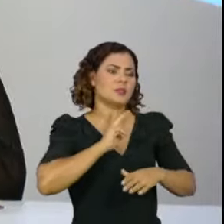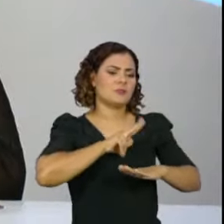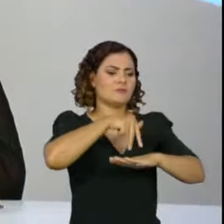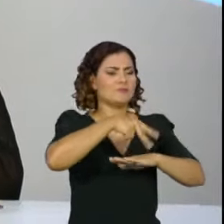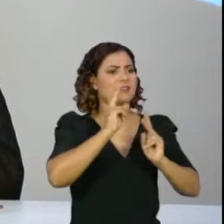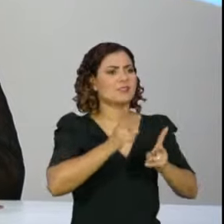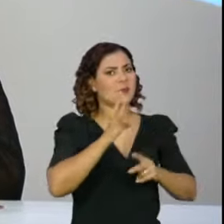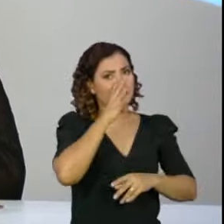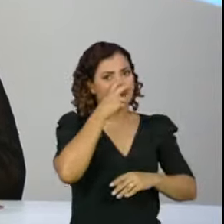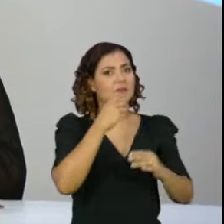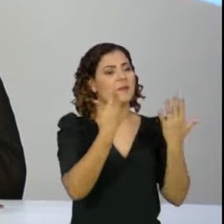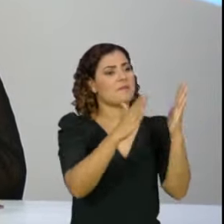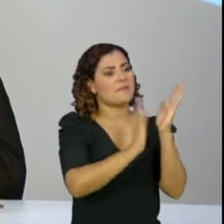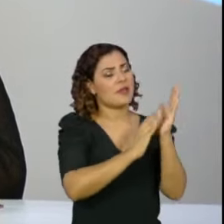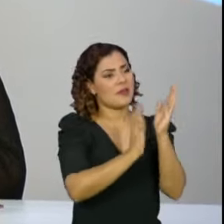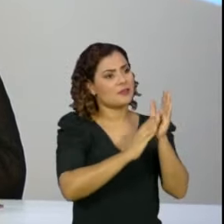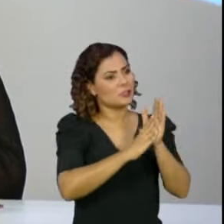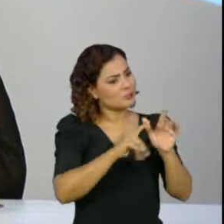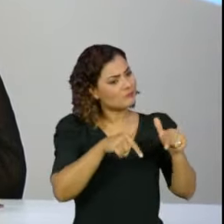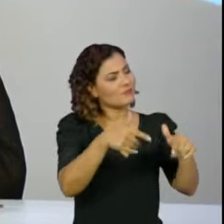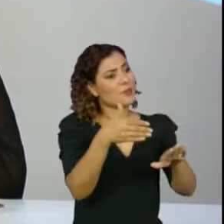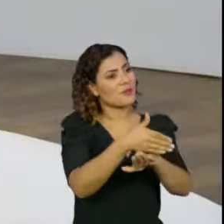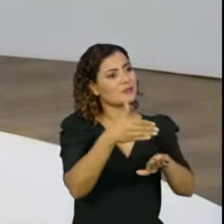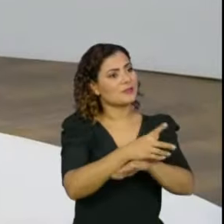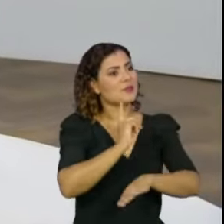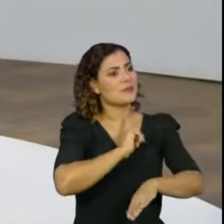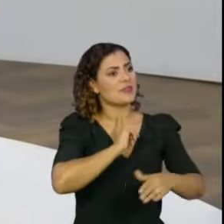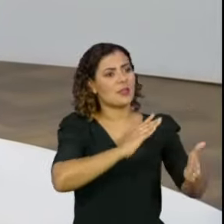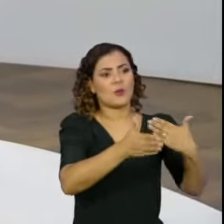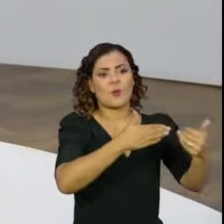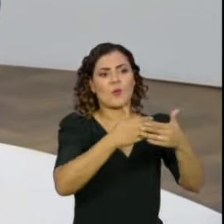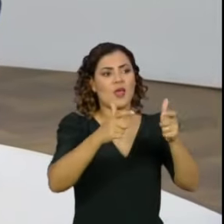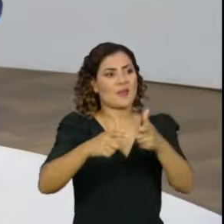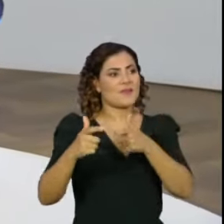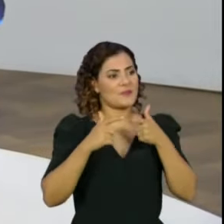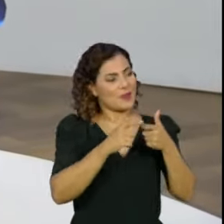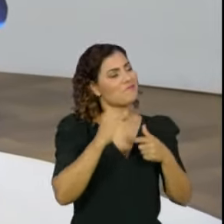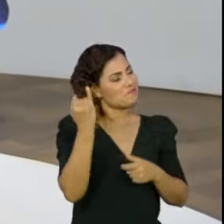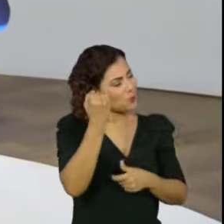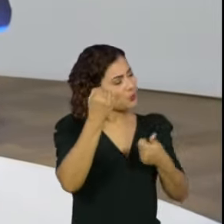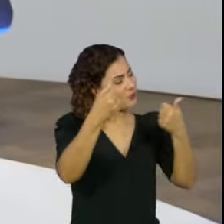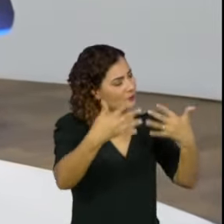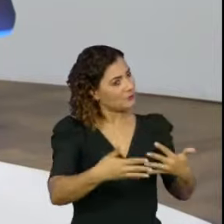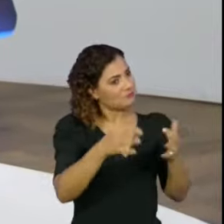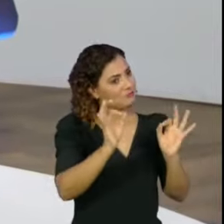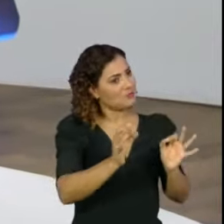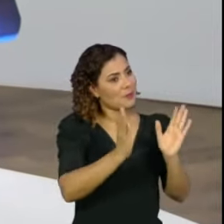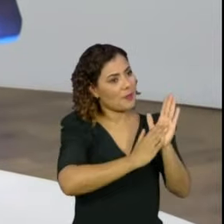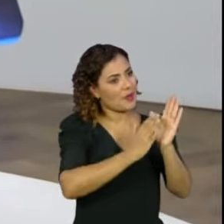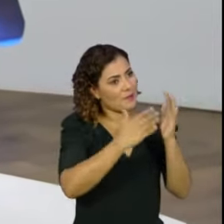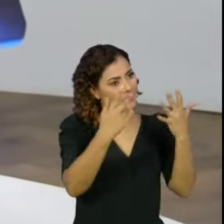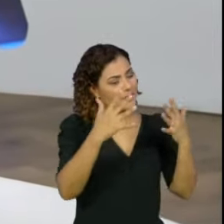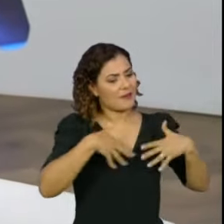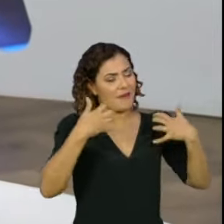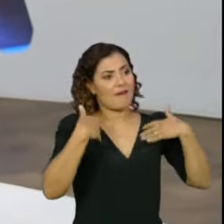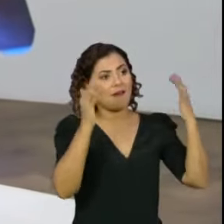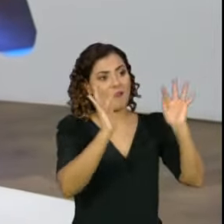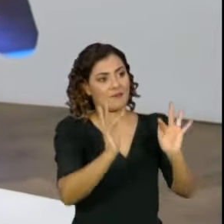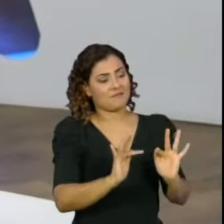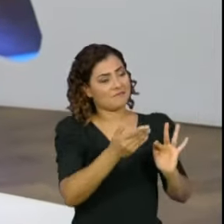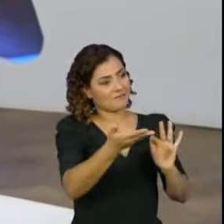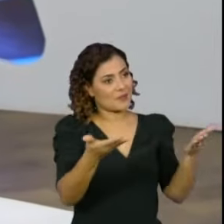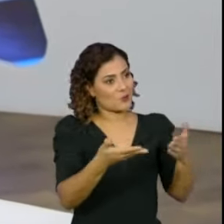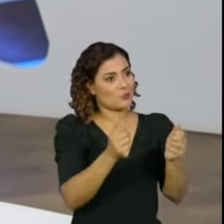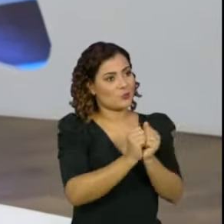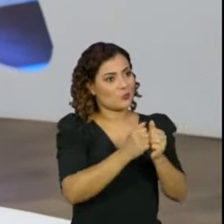de sempre aplaudir quando há participação de mineiro em qualquer circunstância da vida nacional. Meus parabéns, é uma alegria tê-la aqui